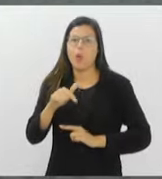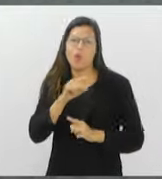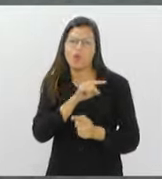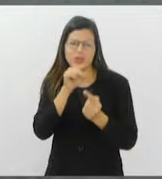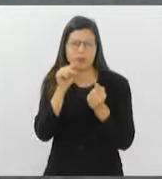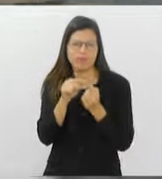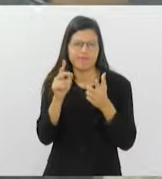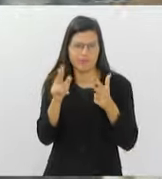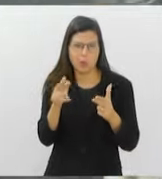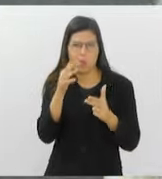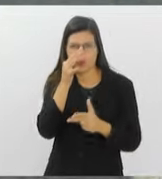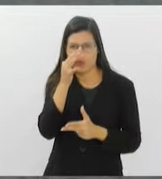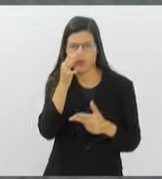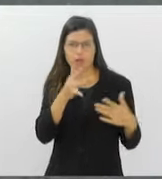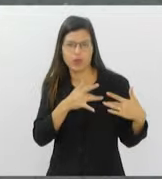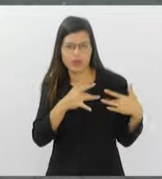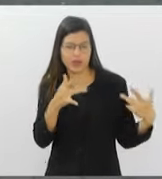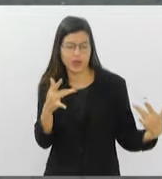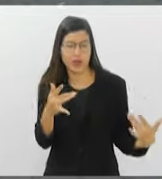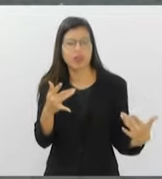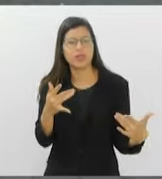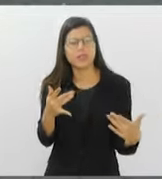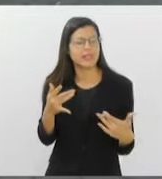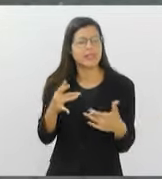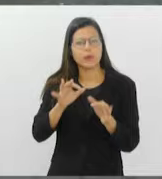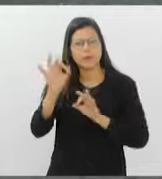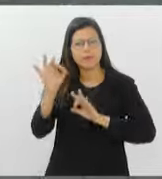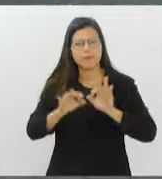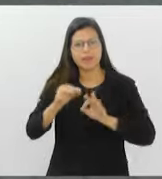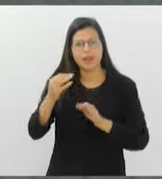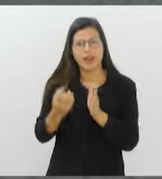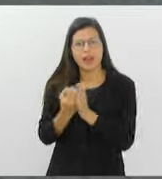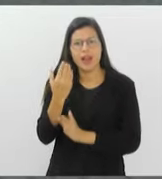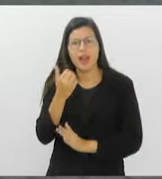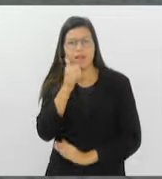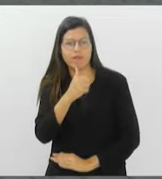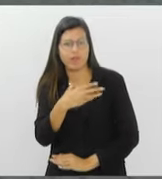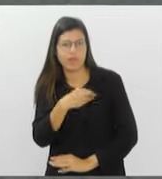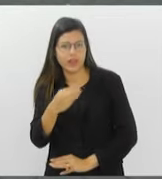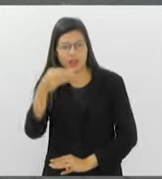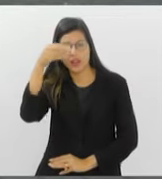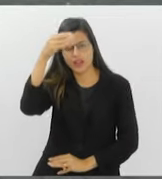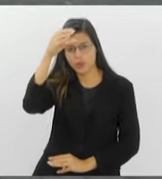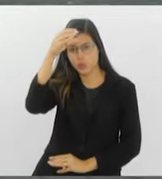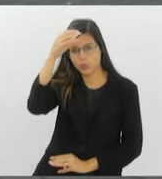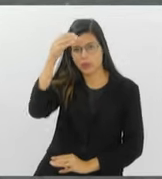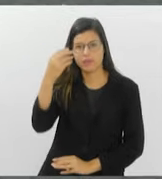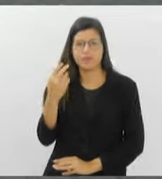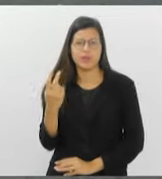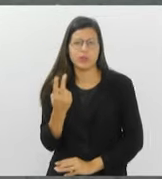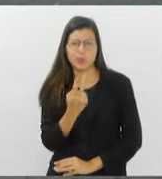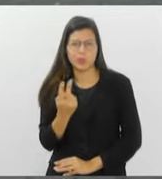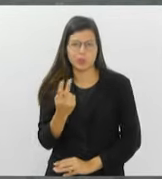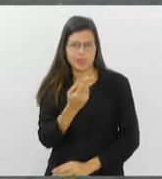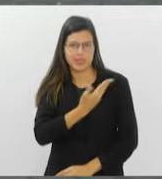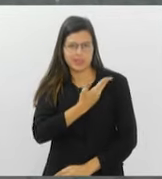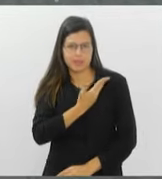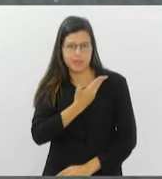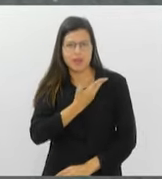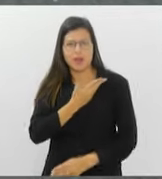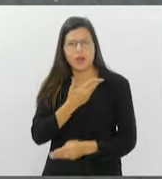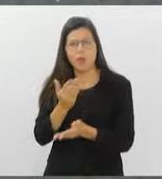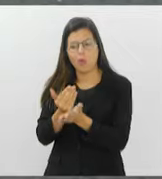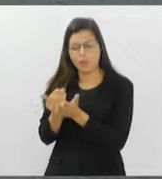Então, que resolvi criar. Eu, minha filha, minha sobrinha e duas amigas começamos a recolher flores das festas e entregamos.